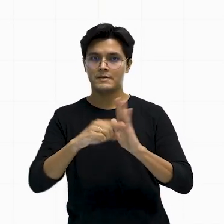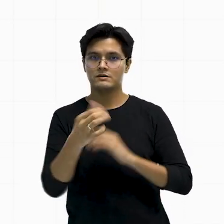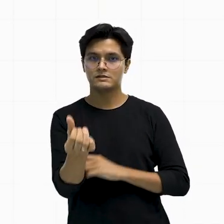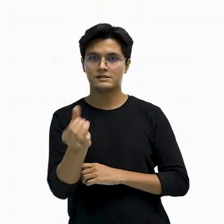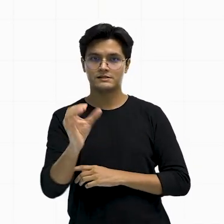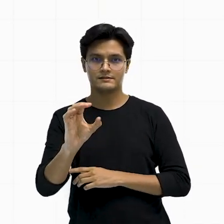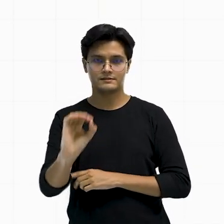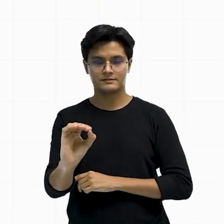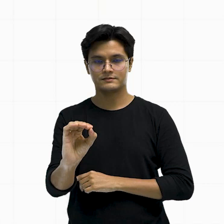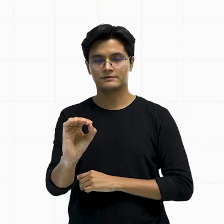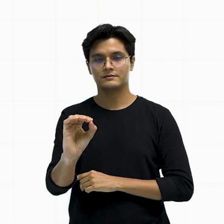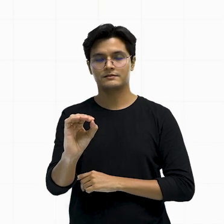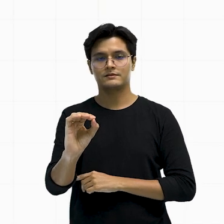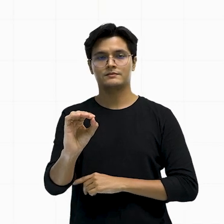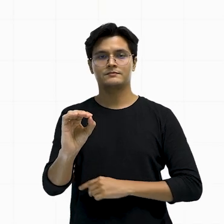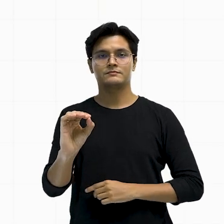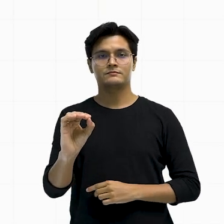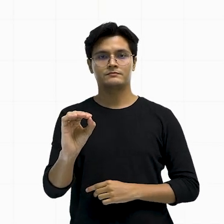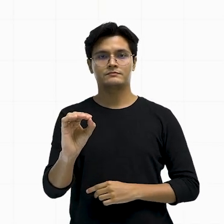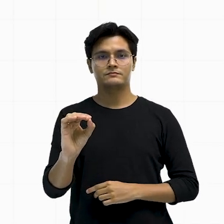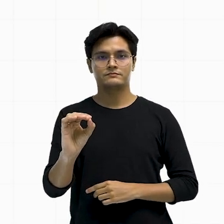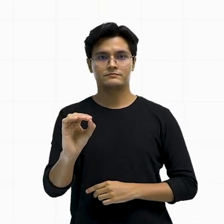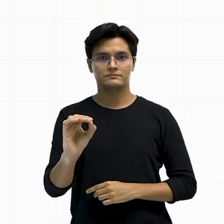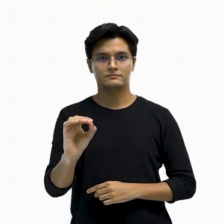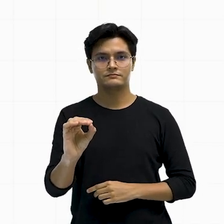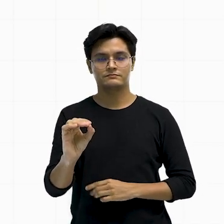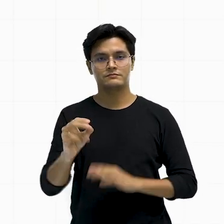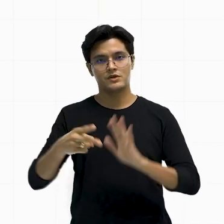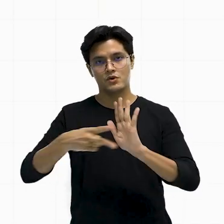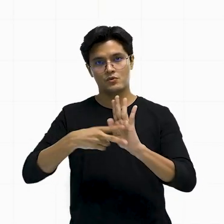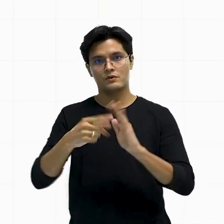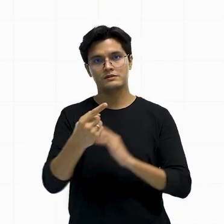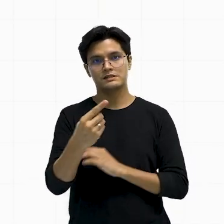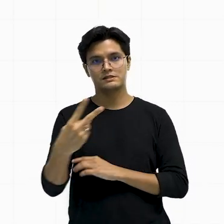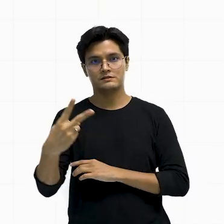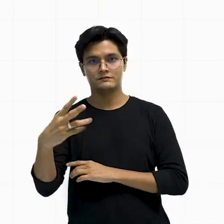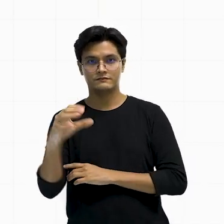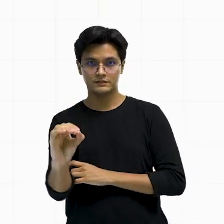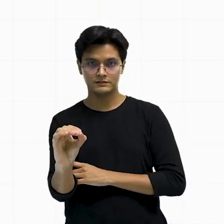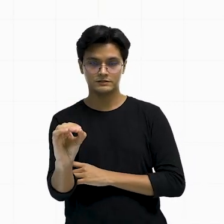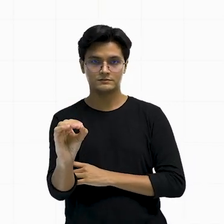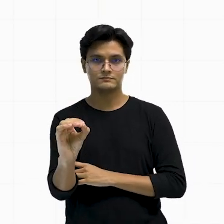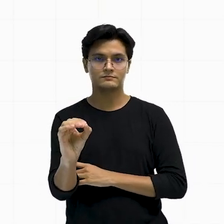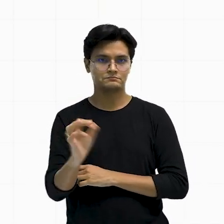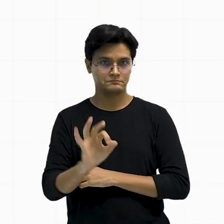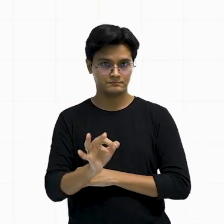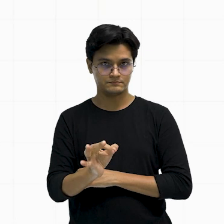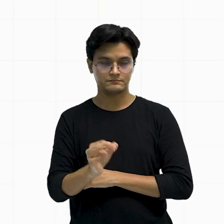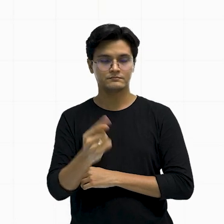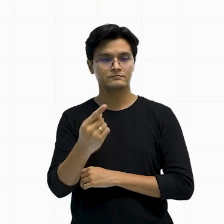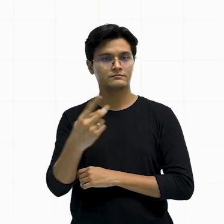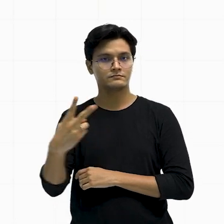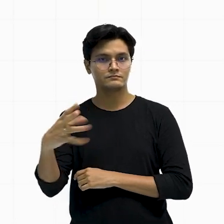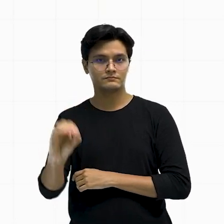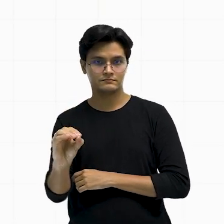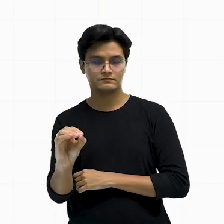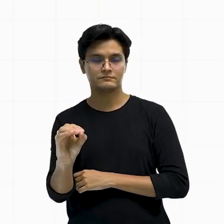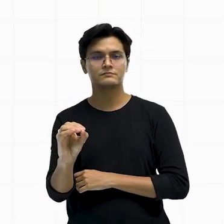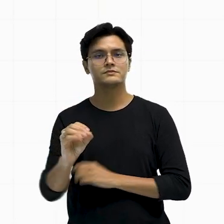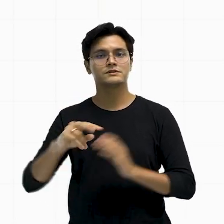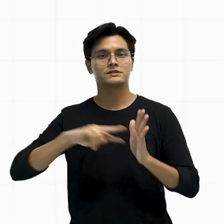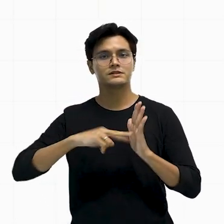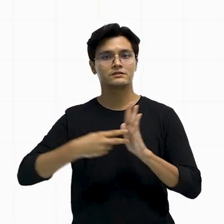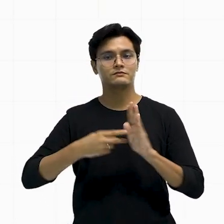180 menos 60 vai sobrar quanto? 120, né? 120 graus. Ou seja,